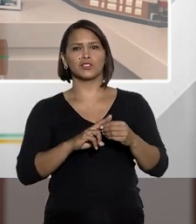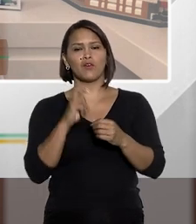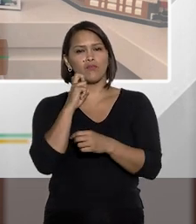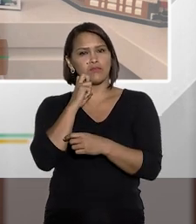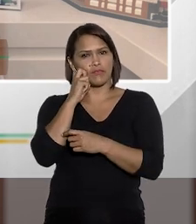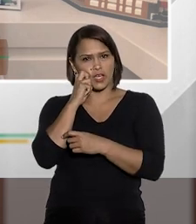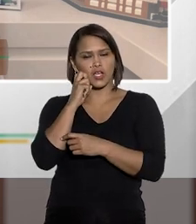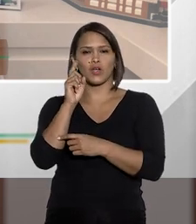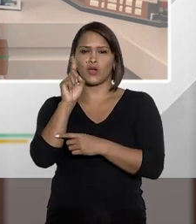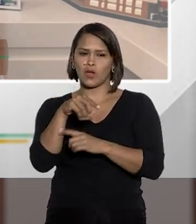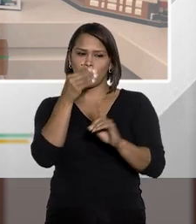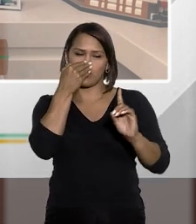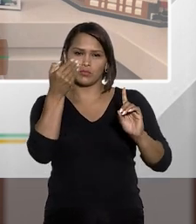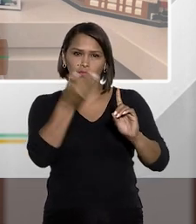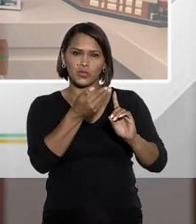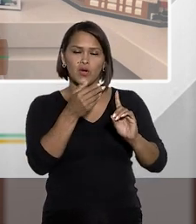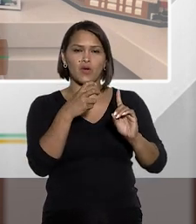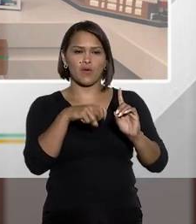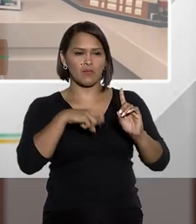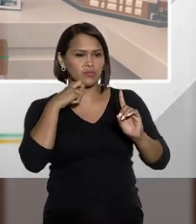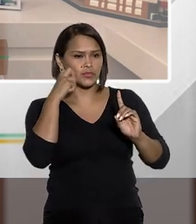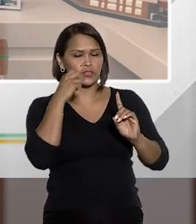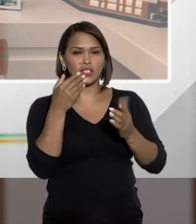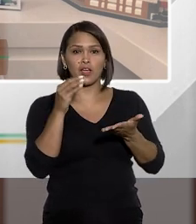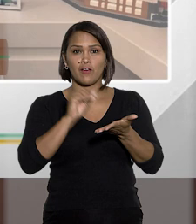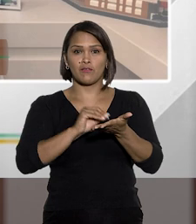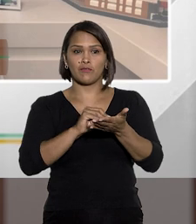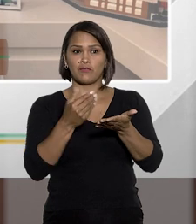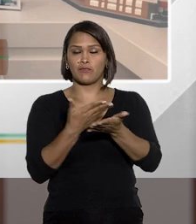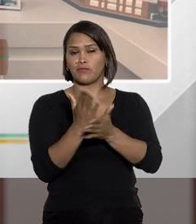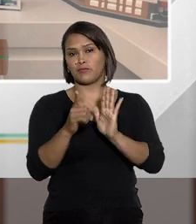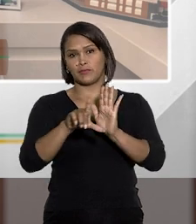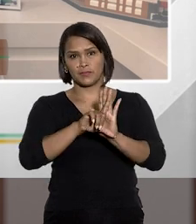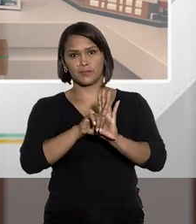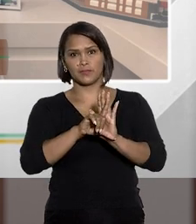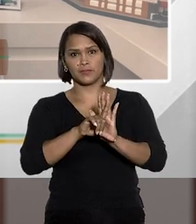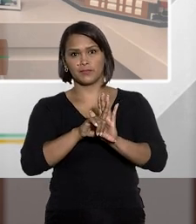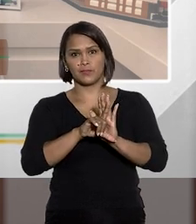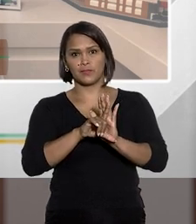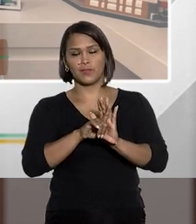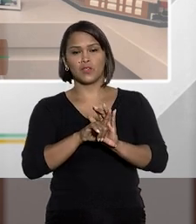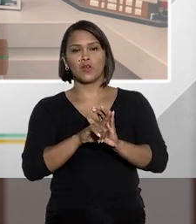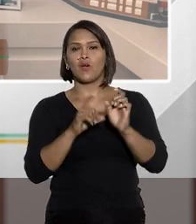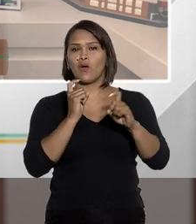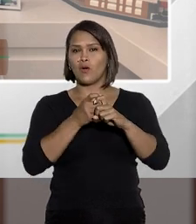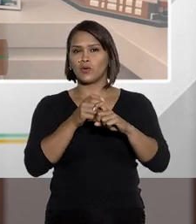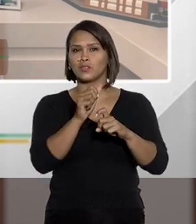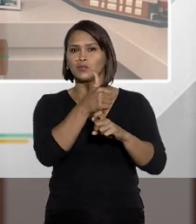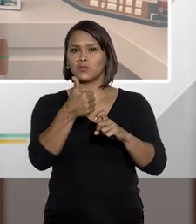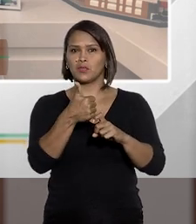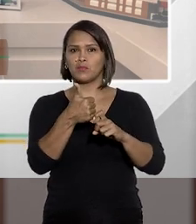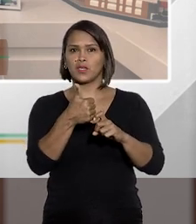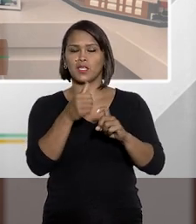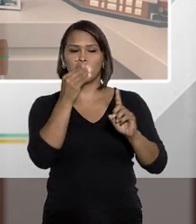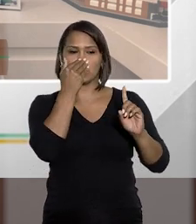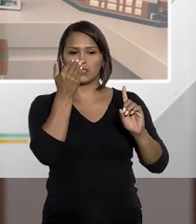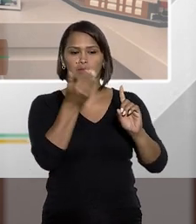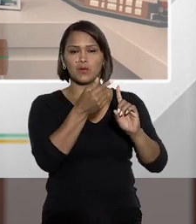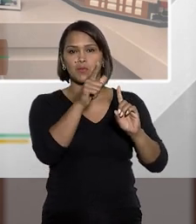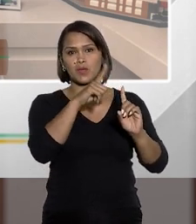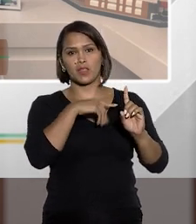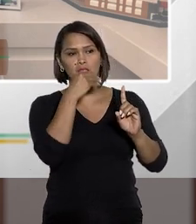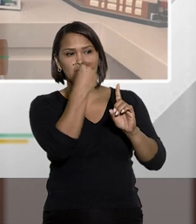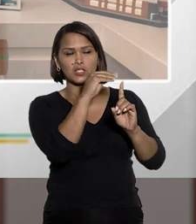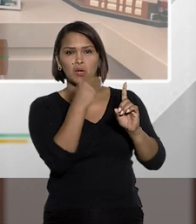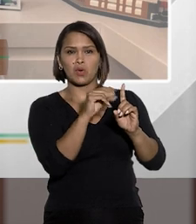situação vexatória ou a constrangimento não autorizado em lei. Ou inciso primeiro, exibir-se ou